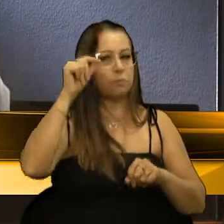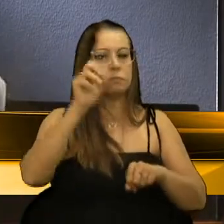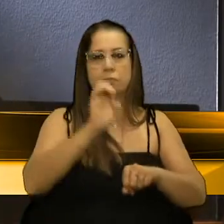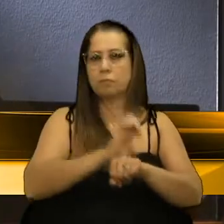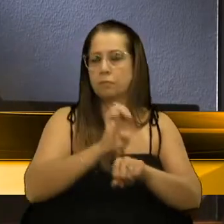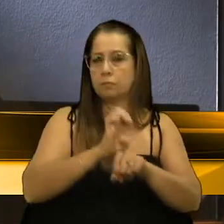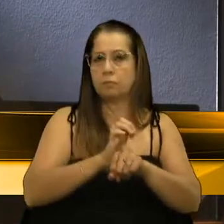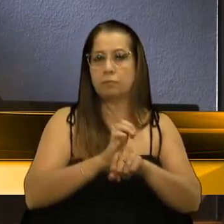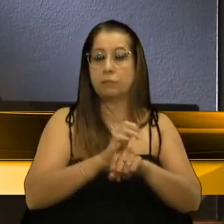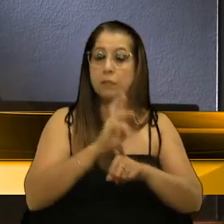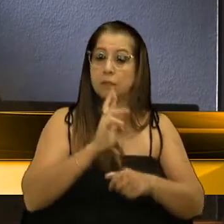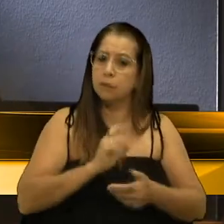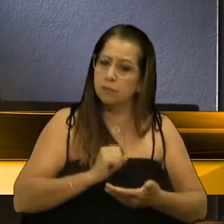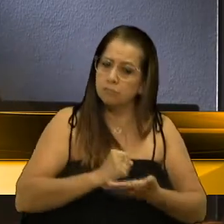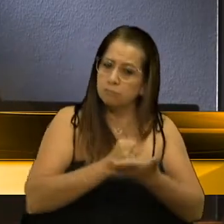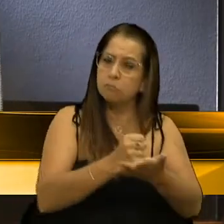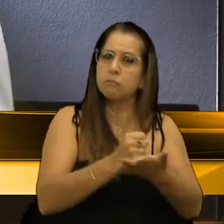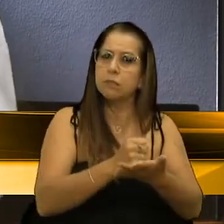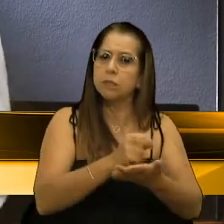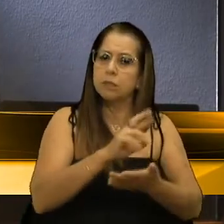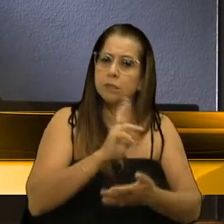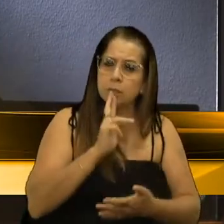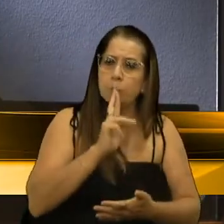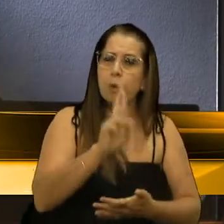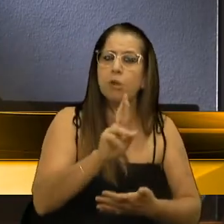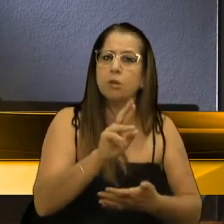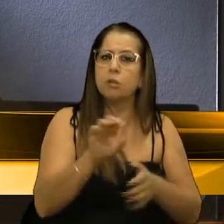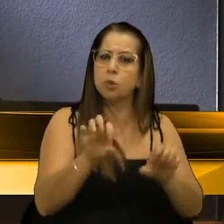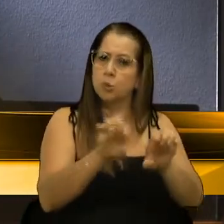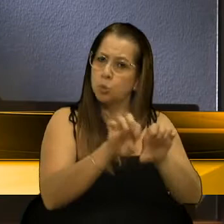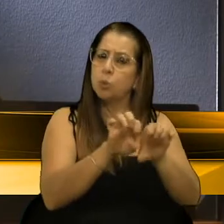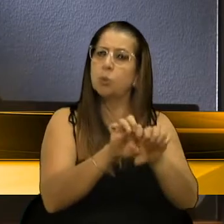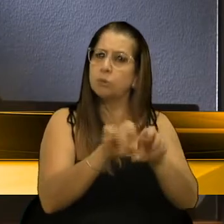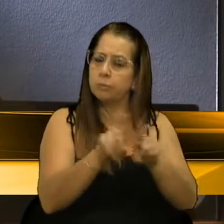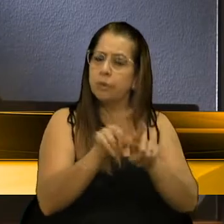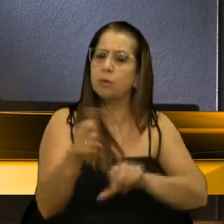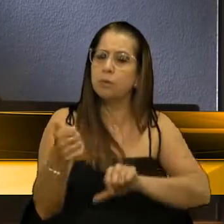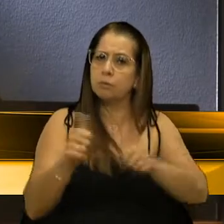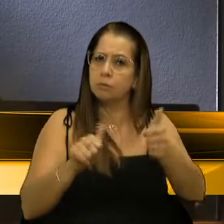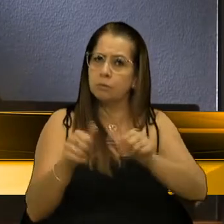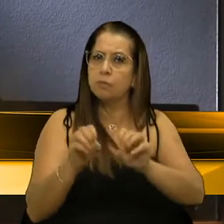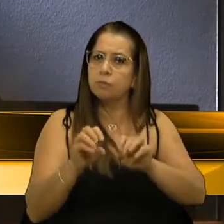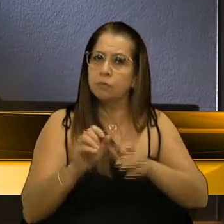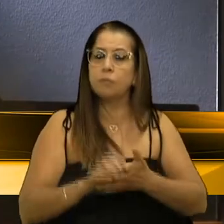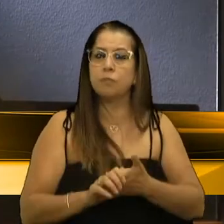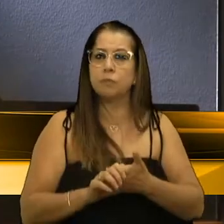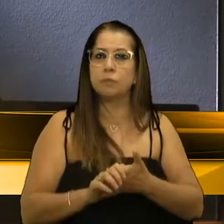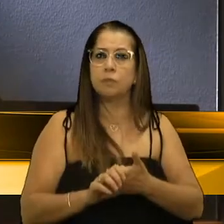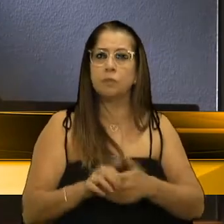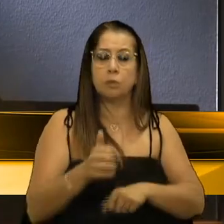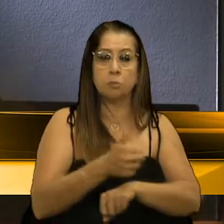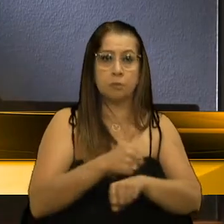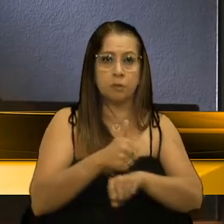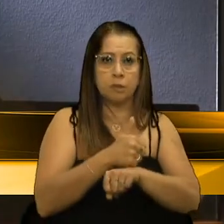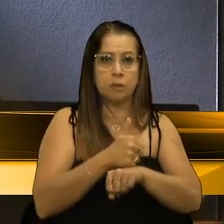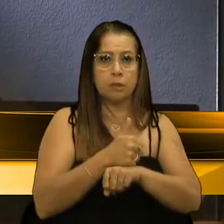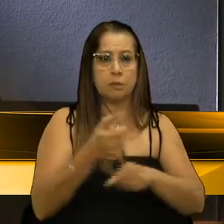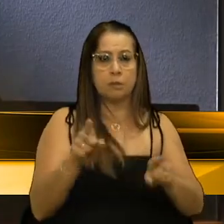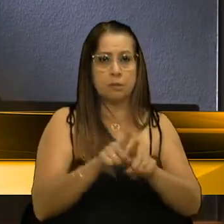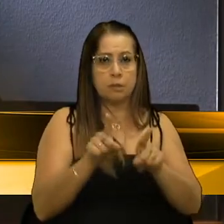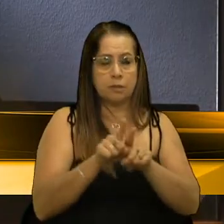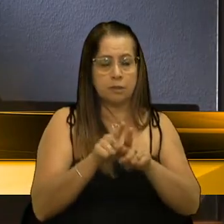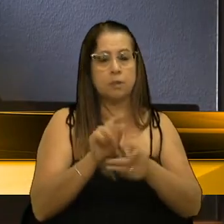tem que dar respaldo, tem que dar estrutura, e tem que dar qualidade de ensino. Desde profissionais eficientes também